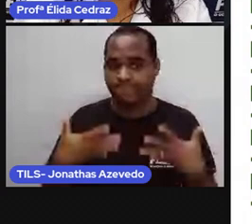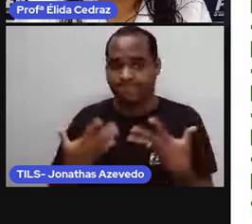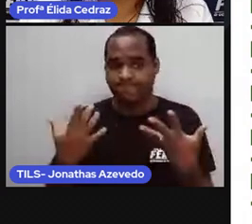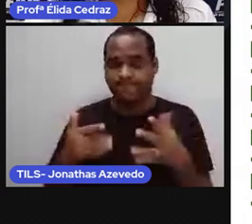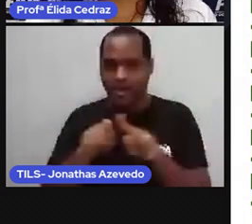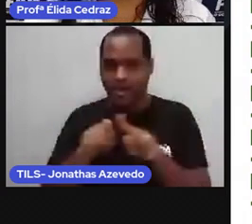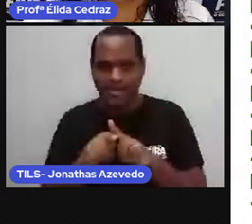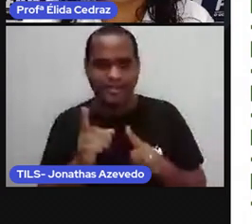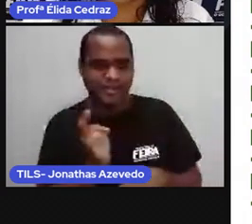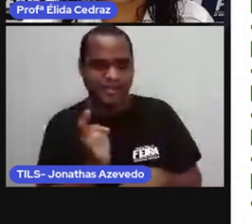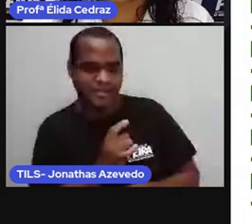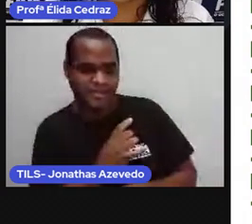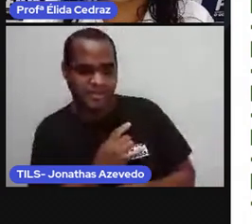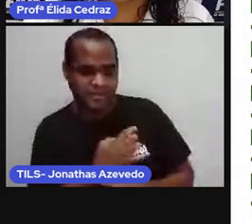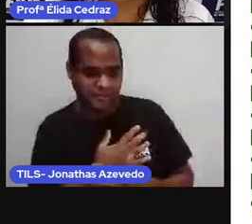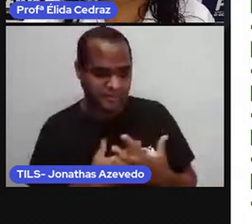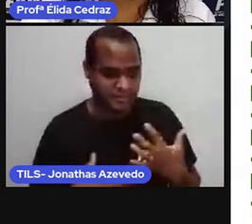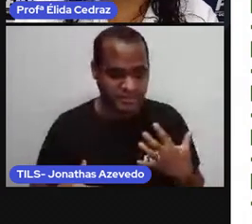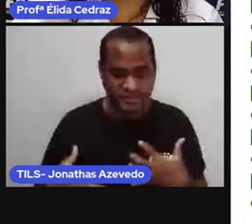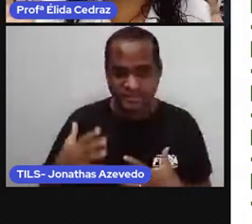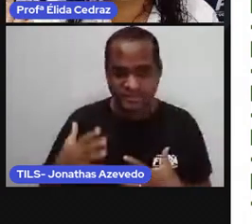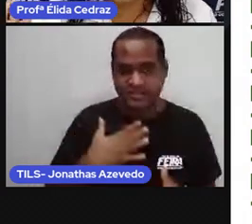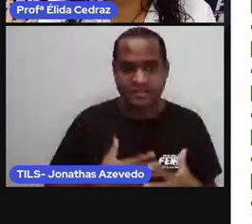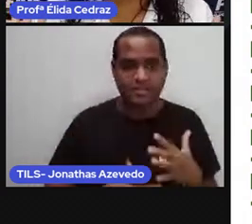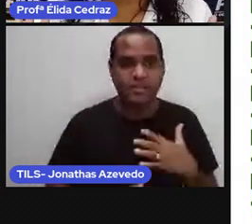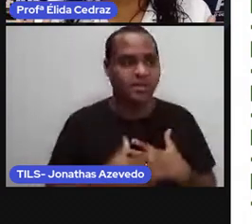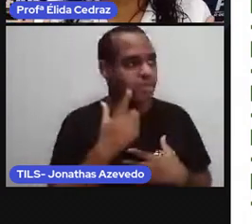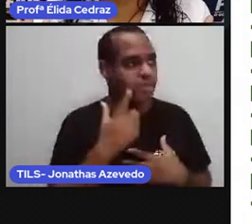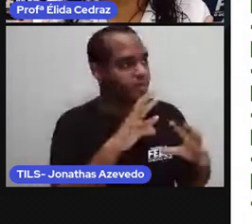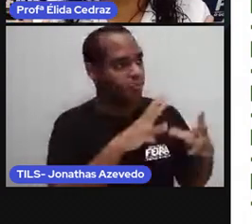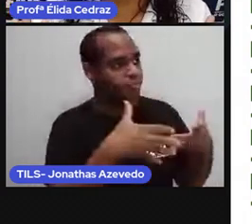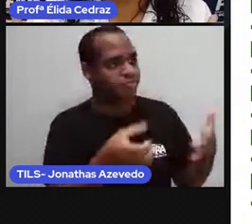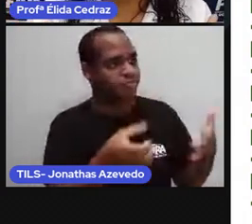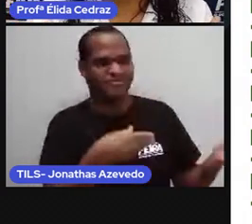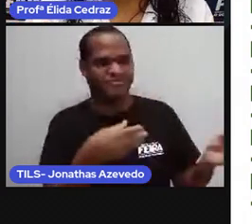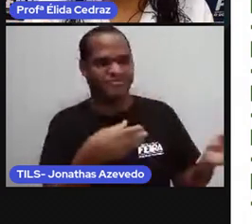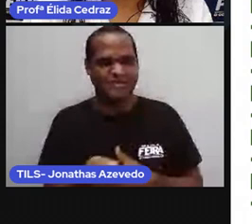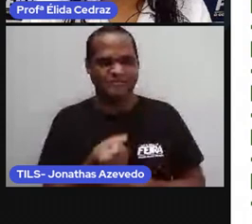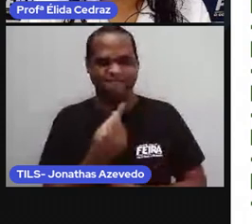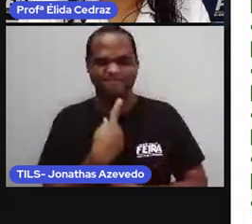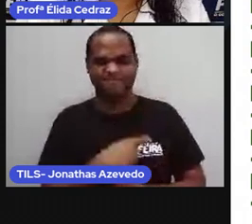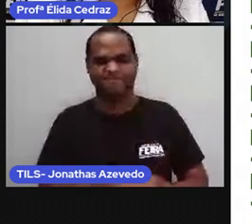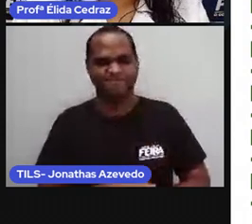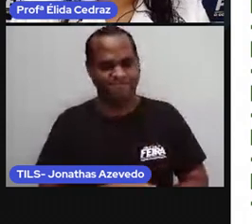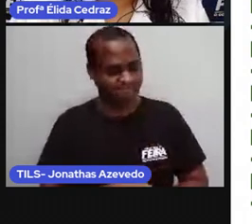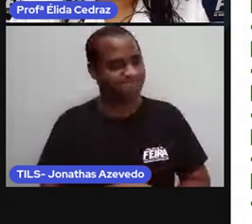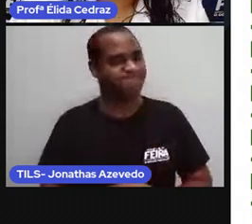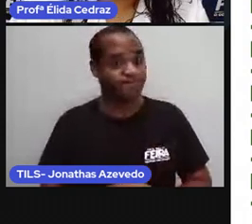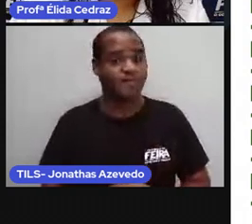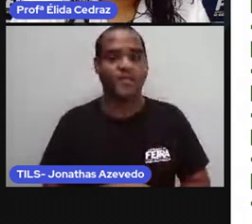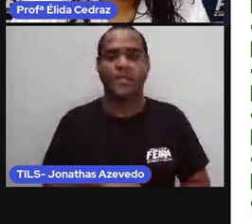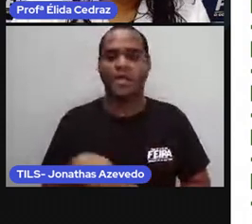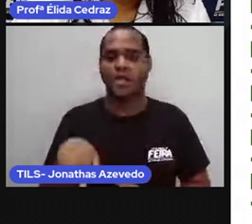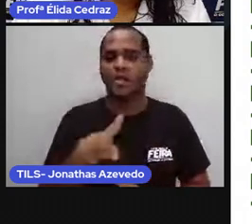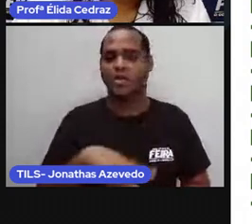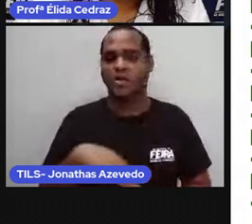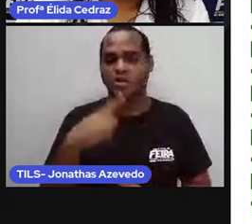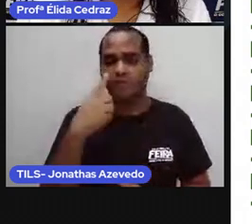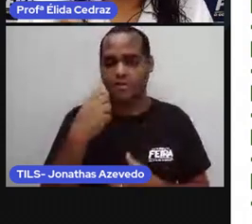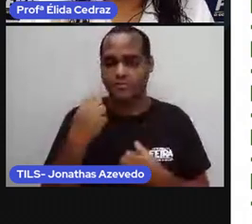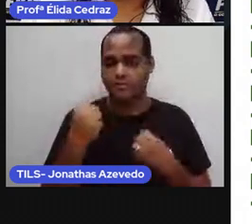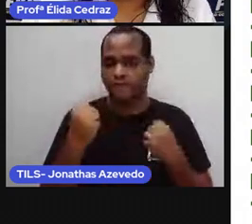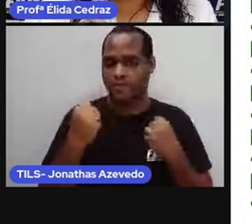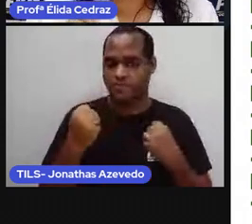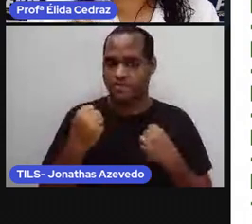e a gente também sente muito medo das coisas, porque o mundo é estranho para a gente. Mas a gente começa a ficar mais forte,